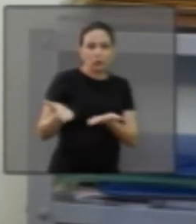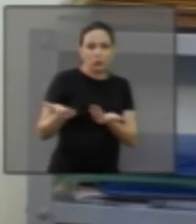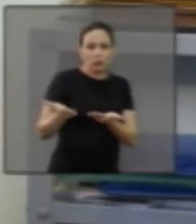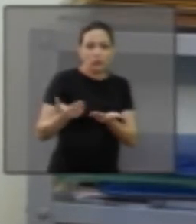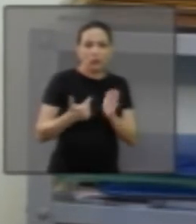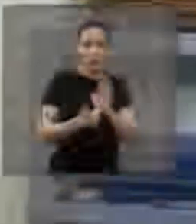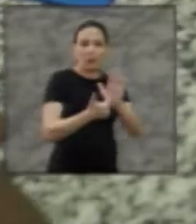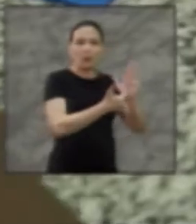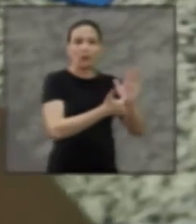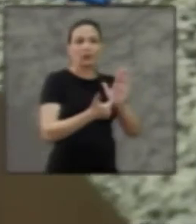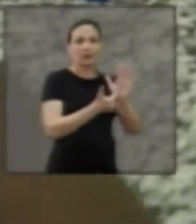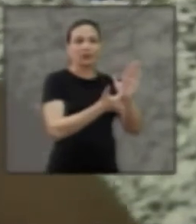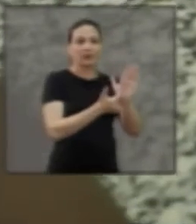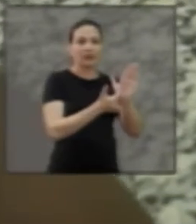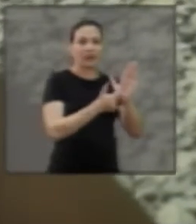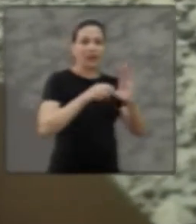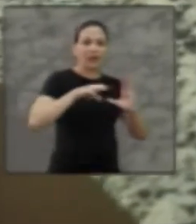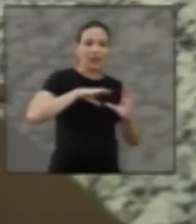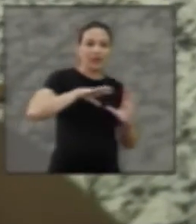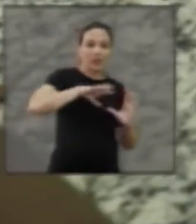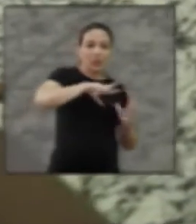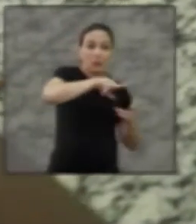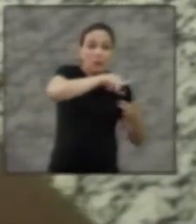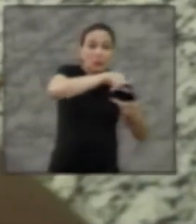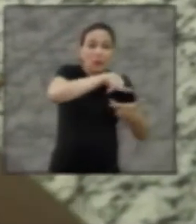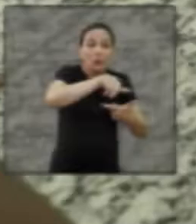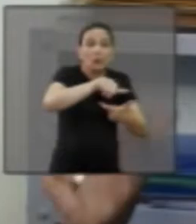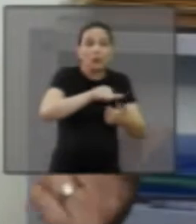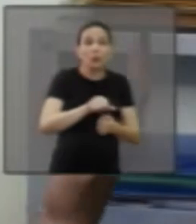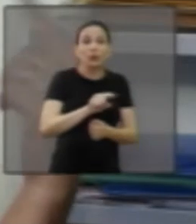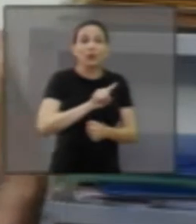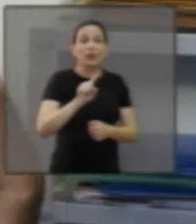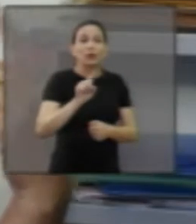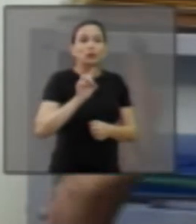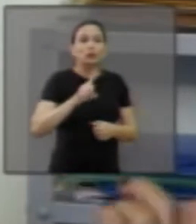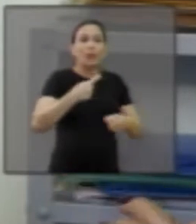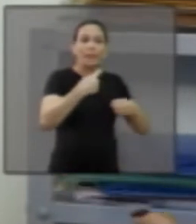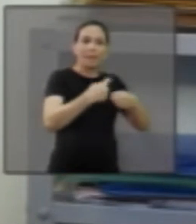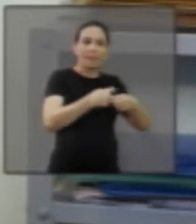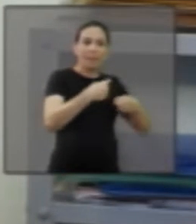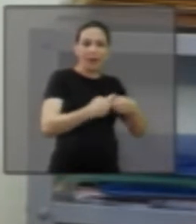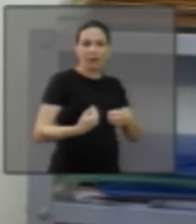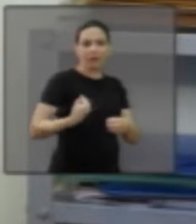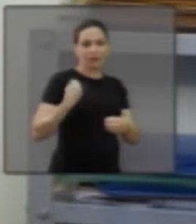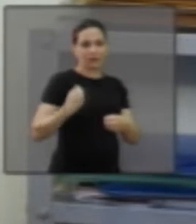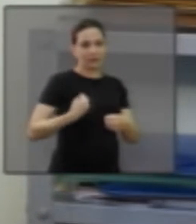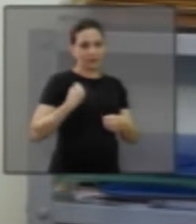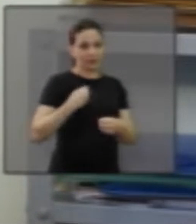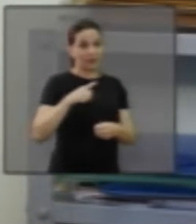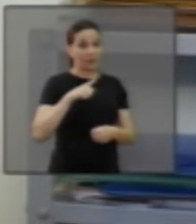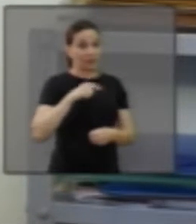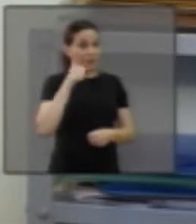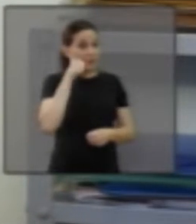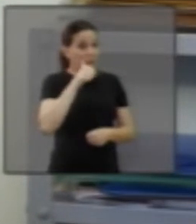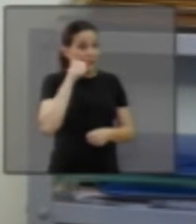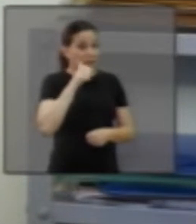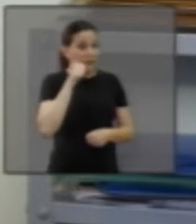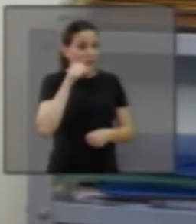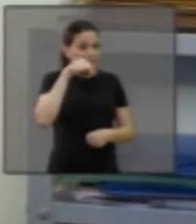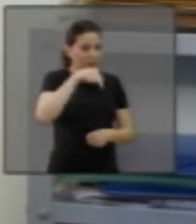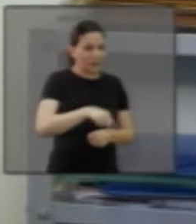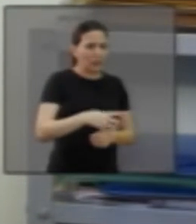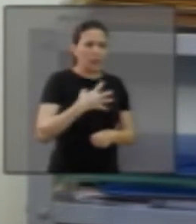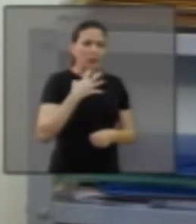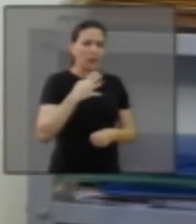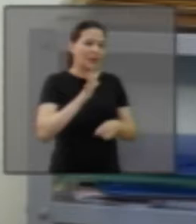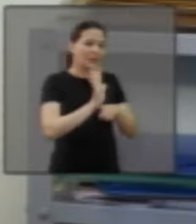estar mostrando para elas que o mundo não é só esse aqui do Hortências, porque muitas meninas aqui não